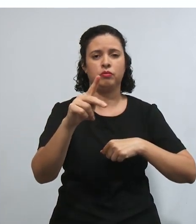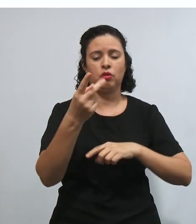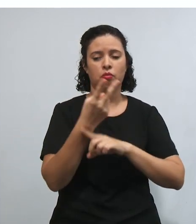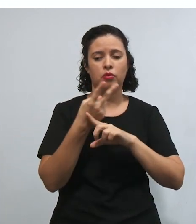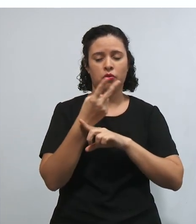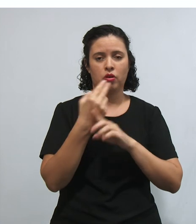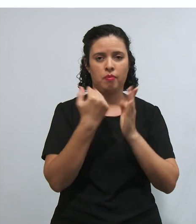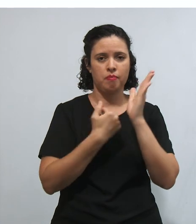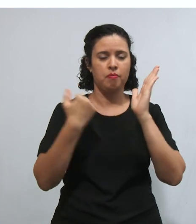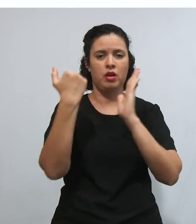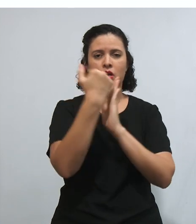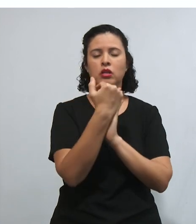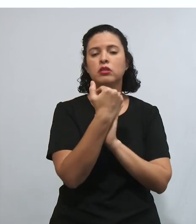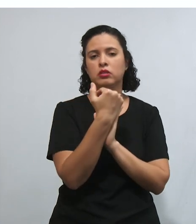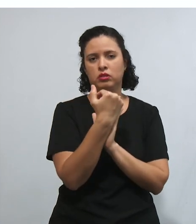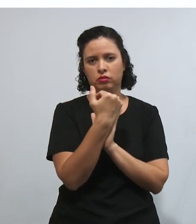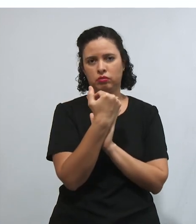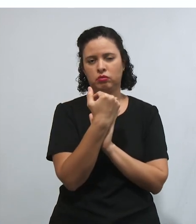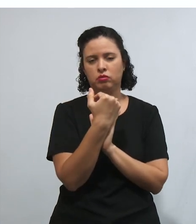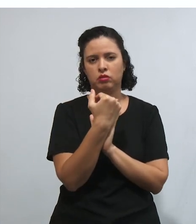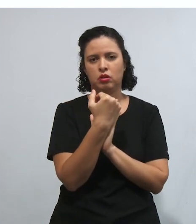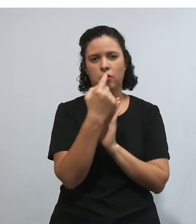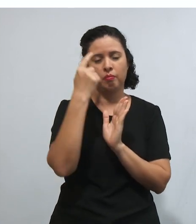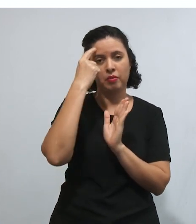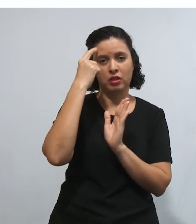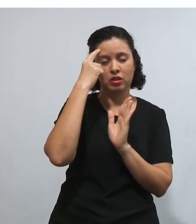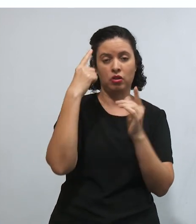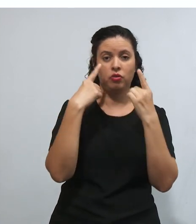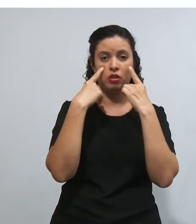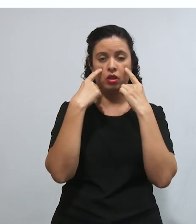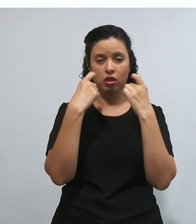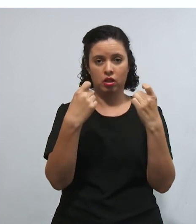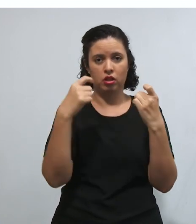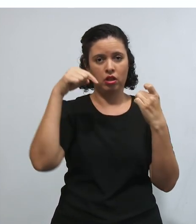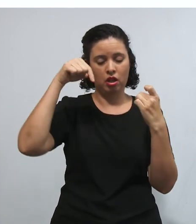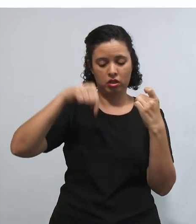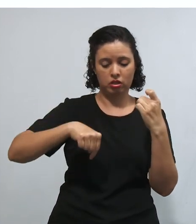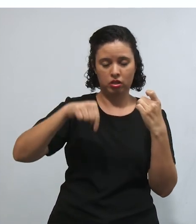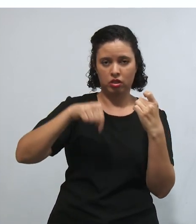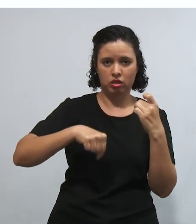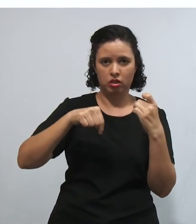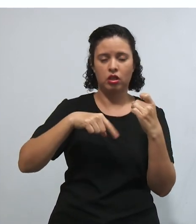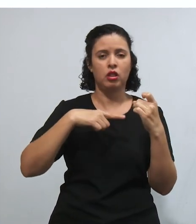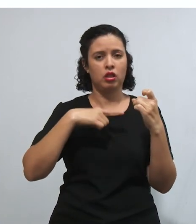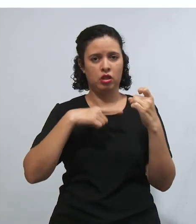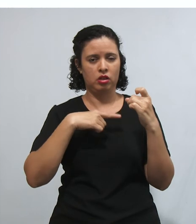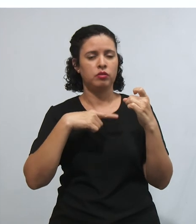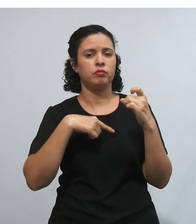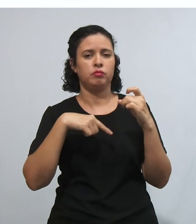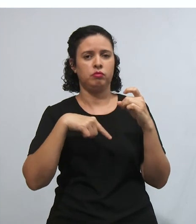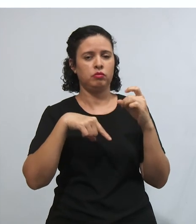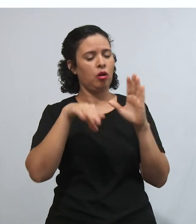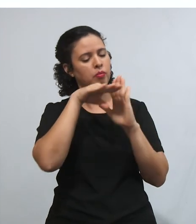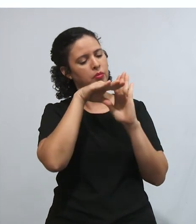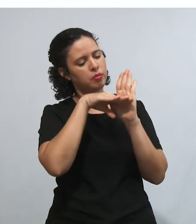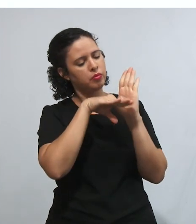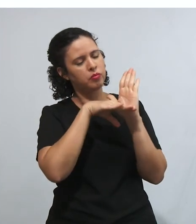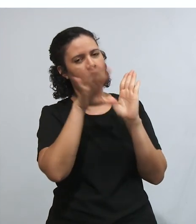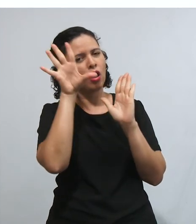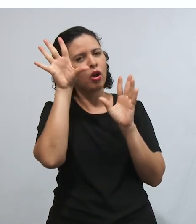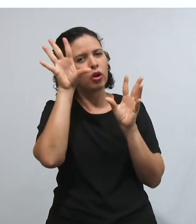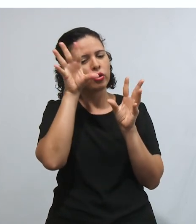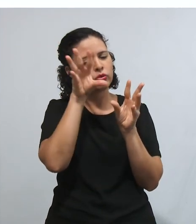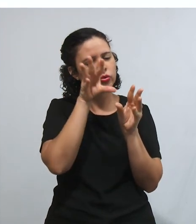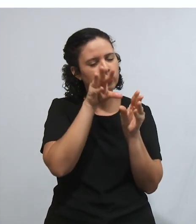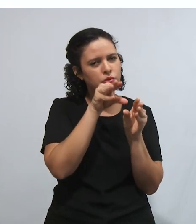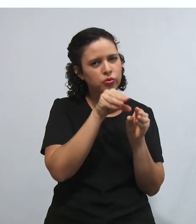do roteiro, tá? O interesse é que a gente faz aquele roteiro para você seguir.